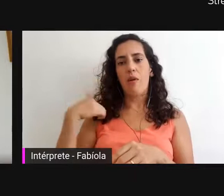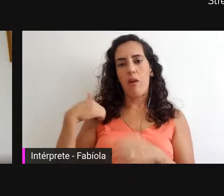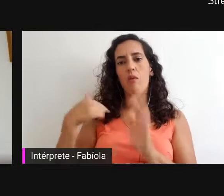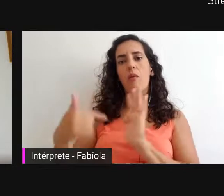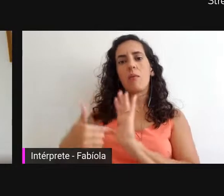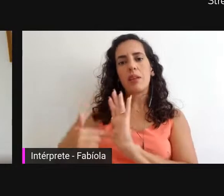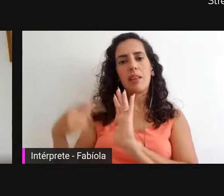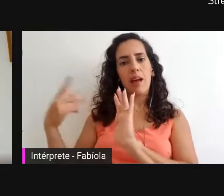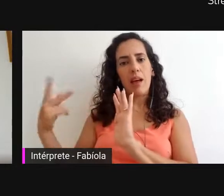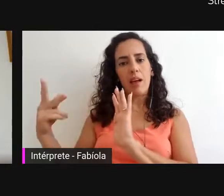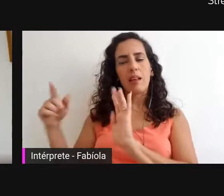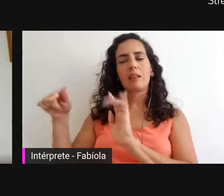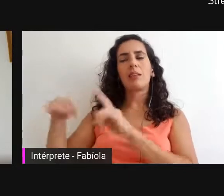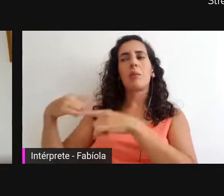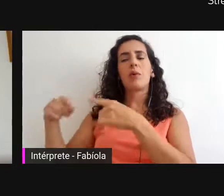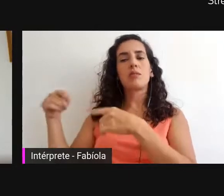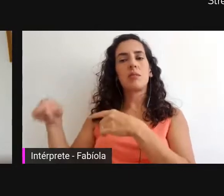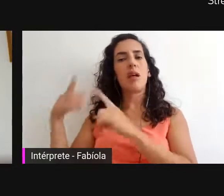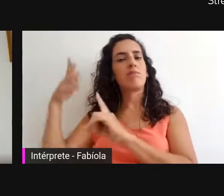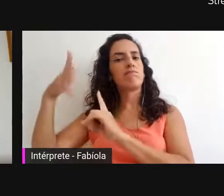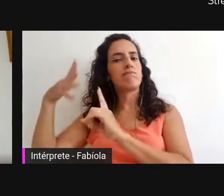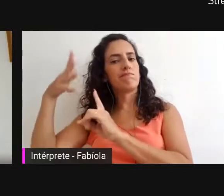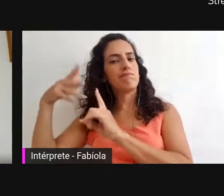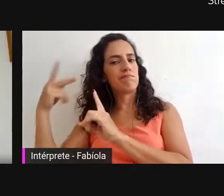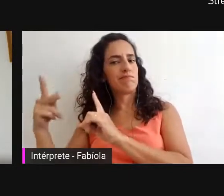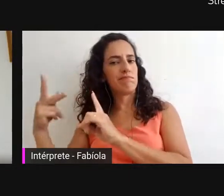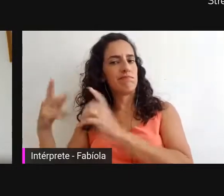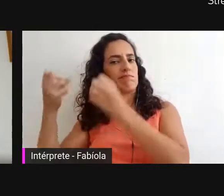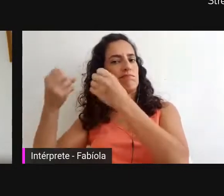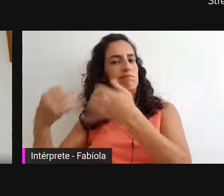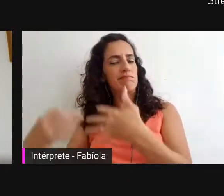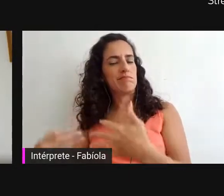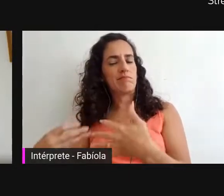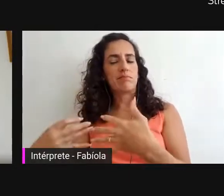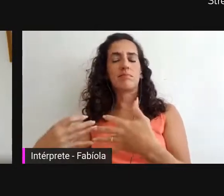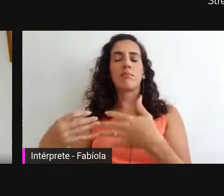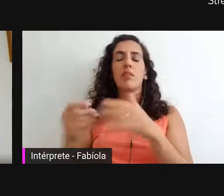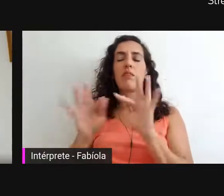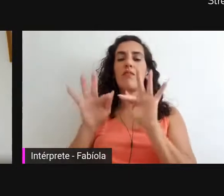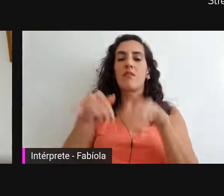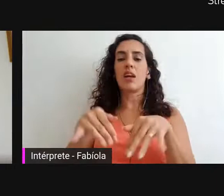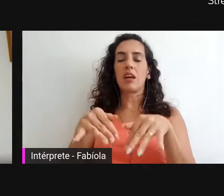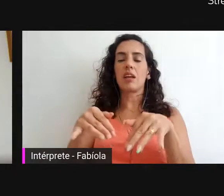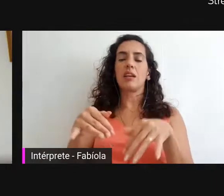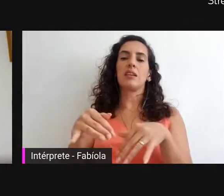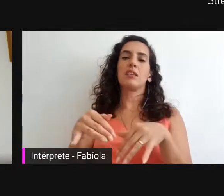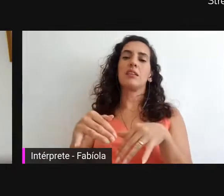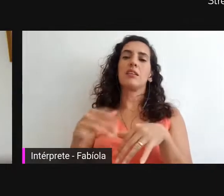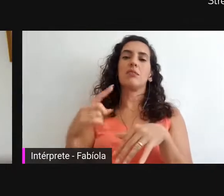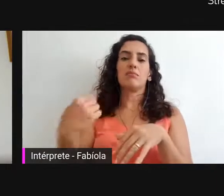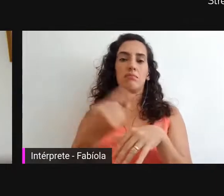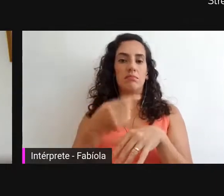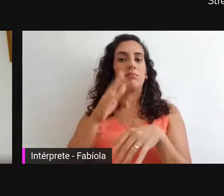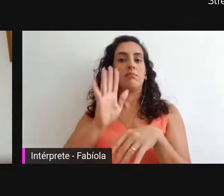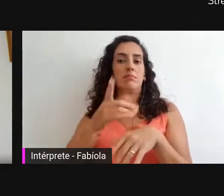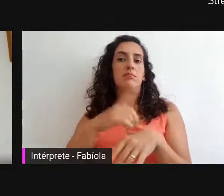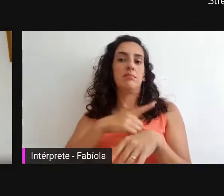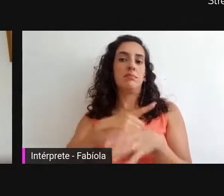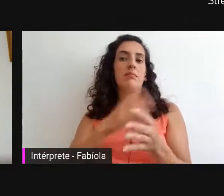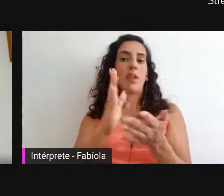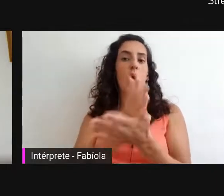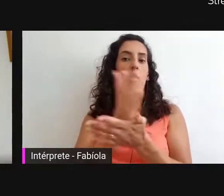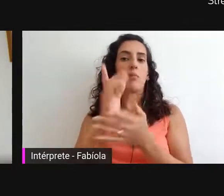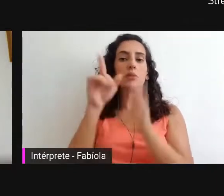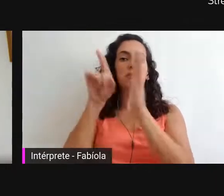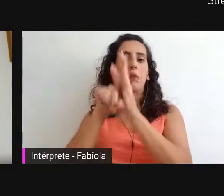ele, ele vai fazer a sua explanação. e, por fim, nós já coletamos algumas perguntas que